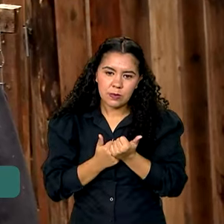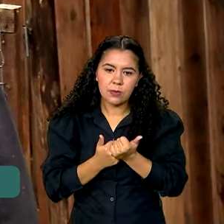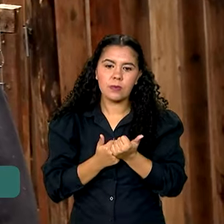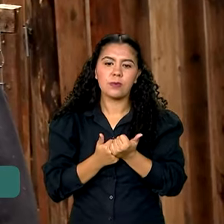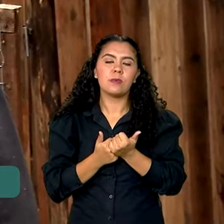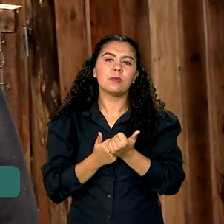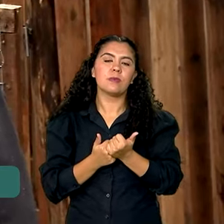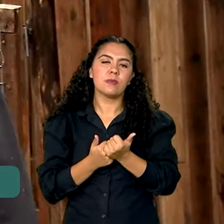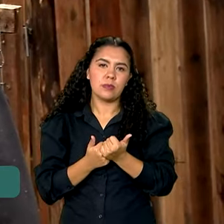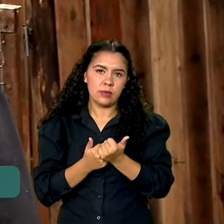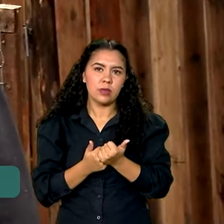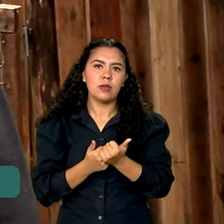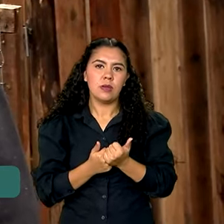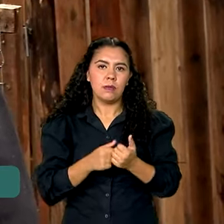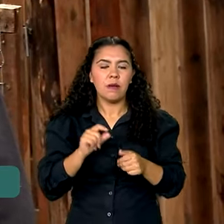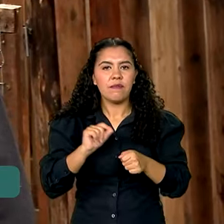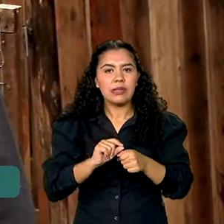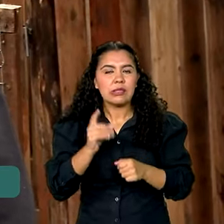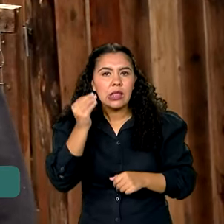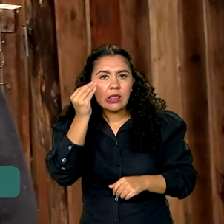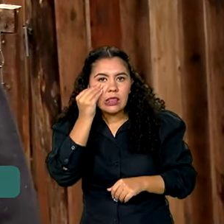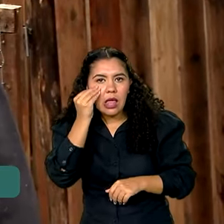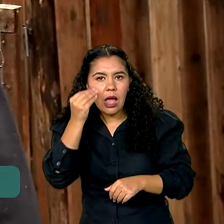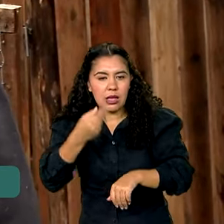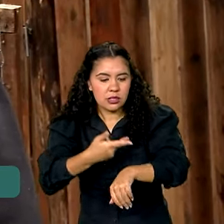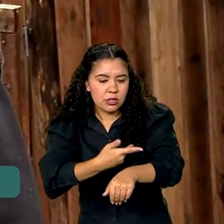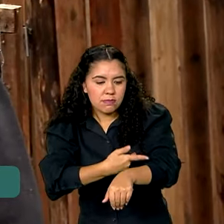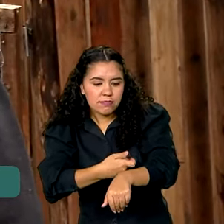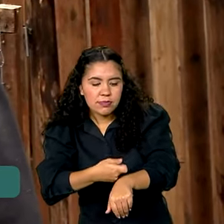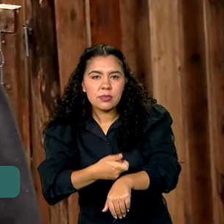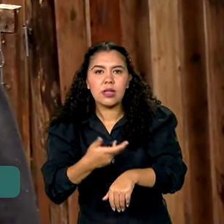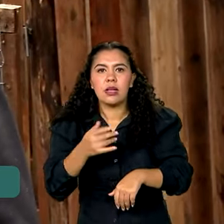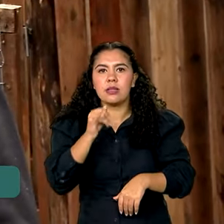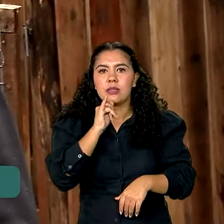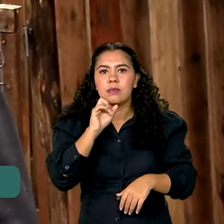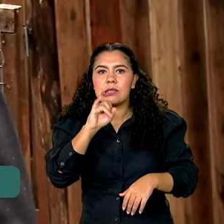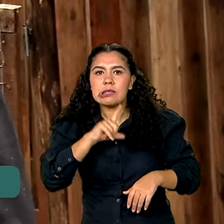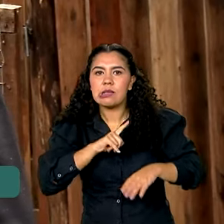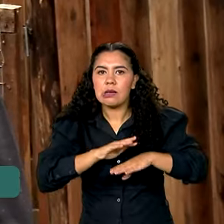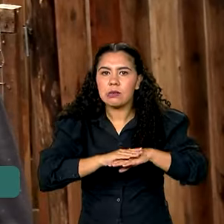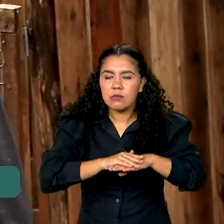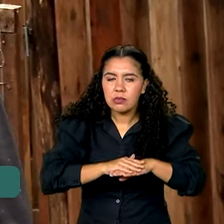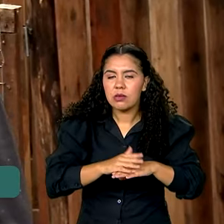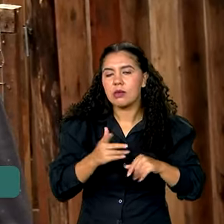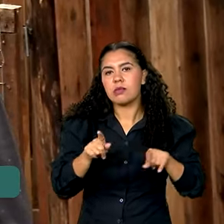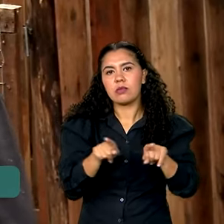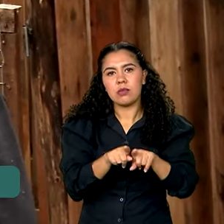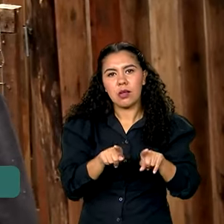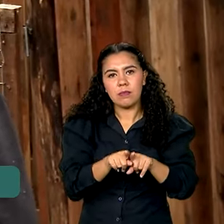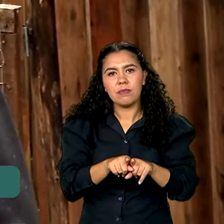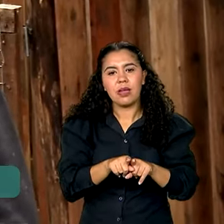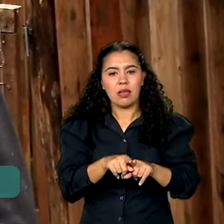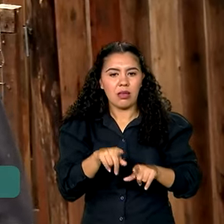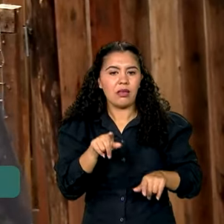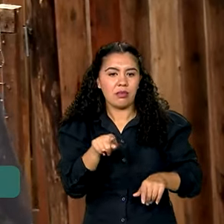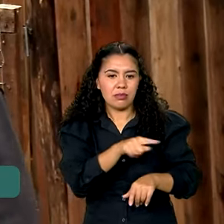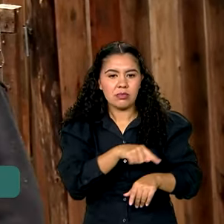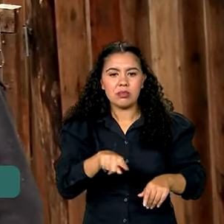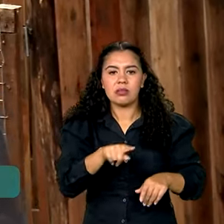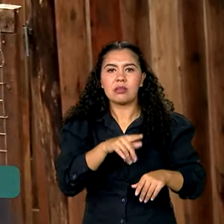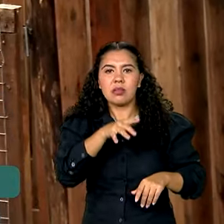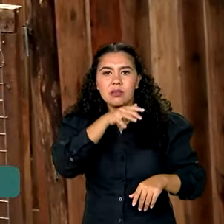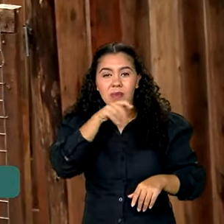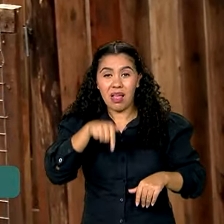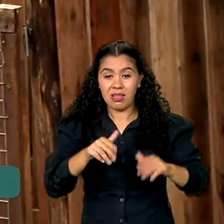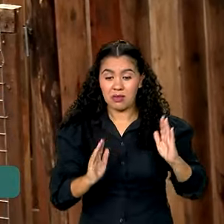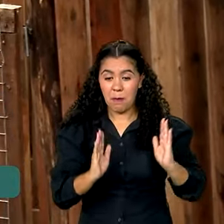os testes, para a sinomose. Como além desses animais estarem debilitados, essa época